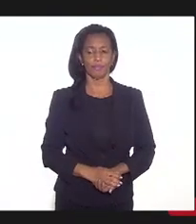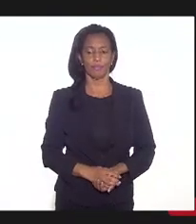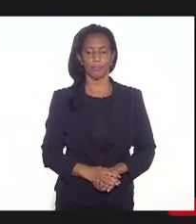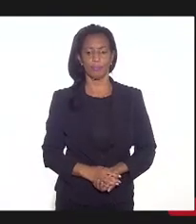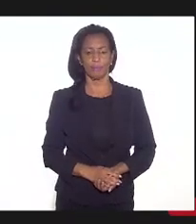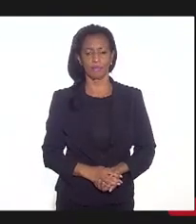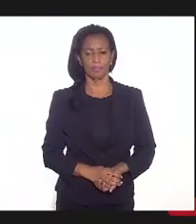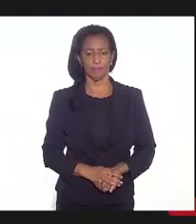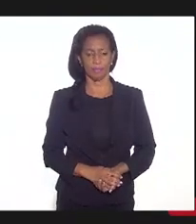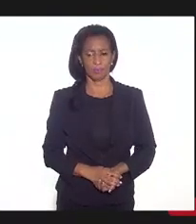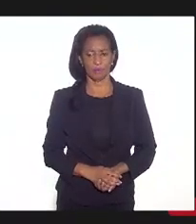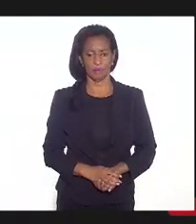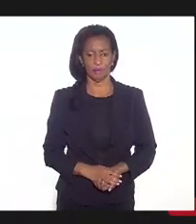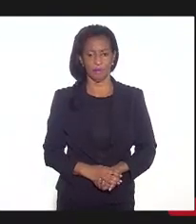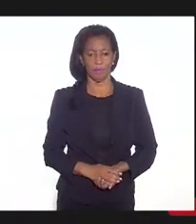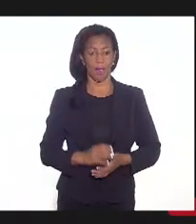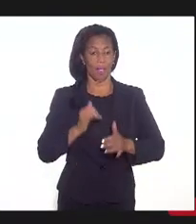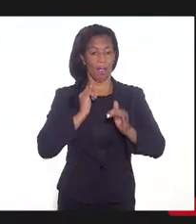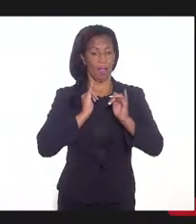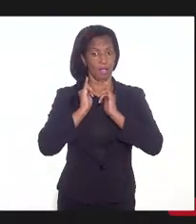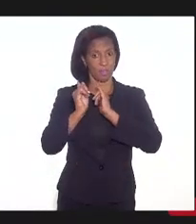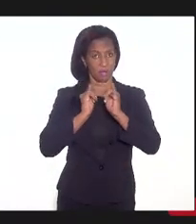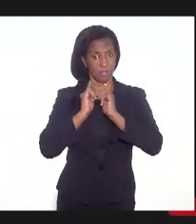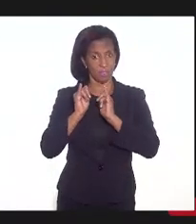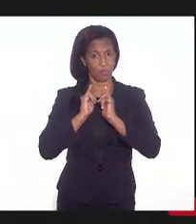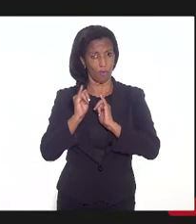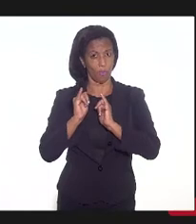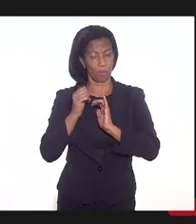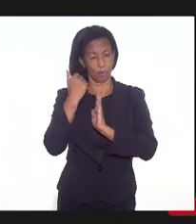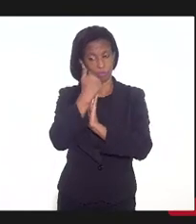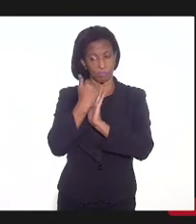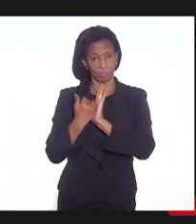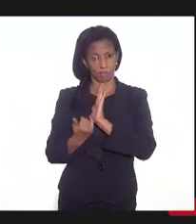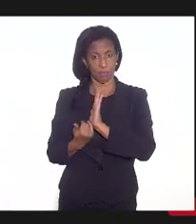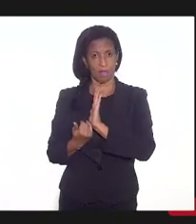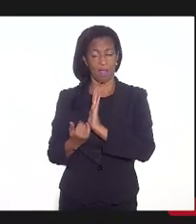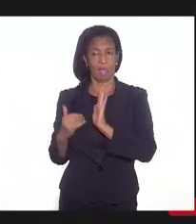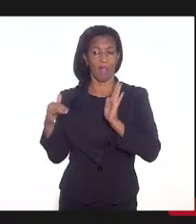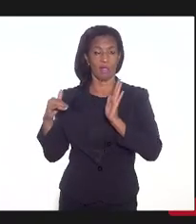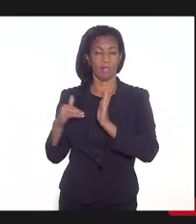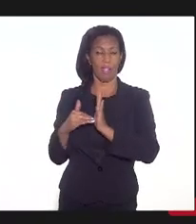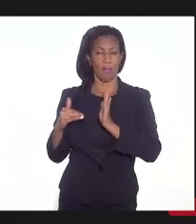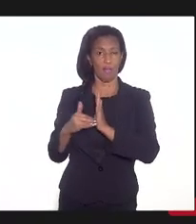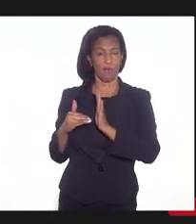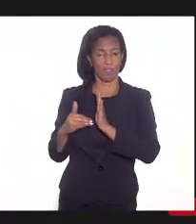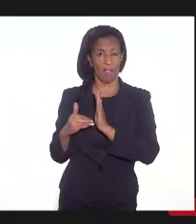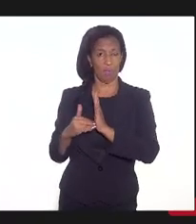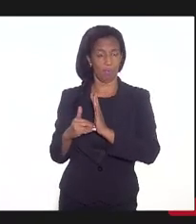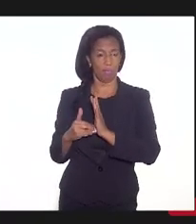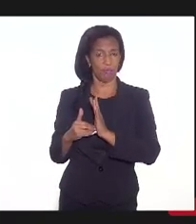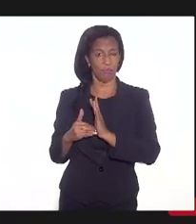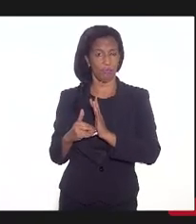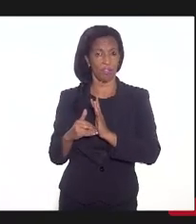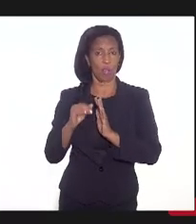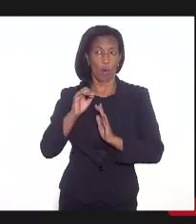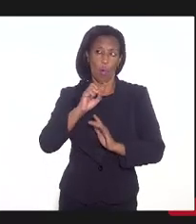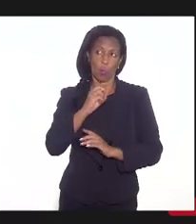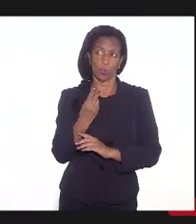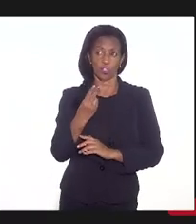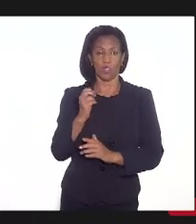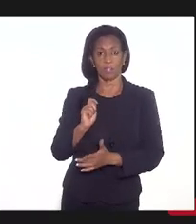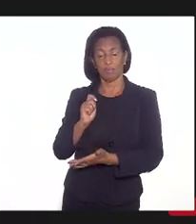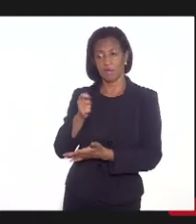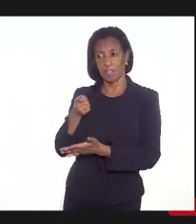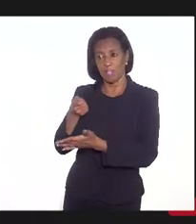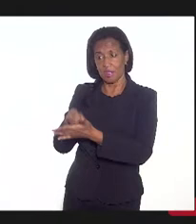A entrega das informações pendentes até o final do exercício descaracteriza o estado de inadimplência, ou seja, se a gente entregar até o final do